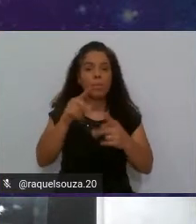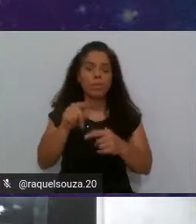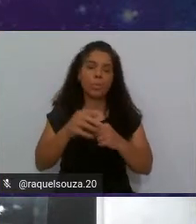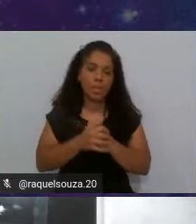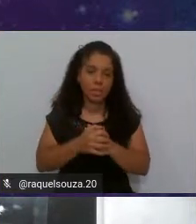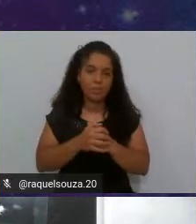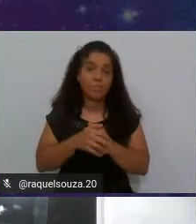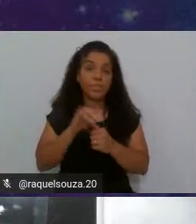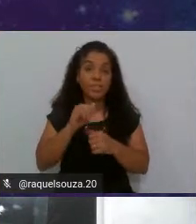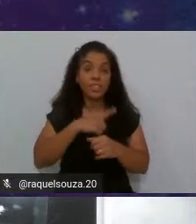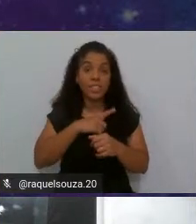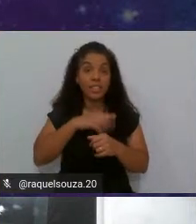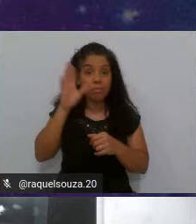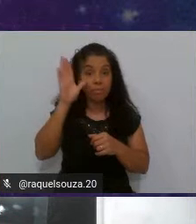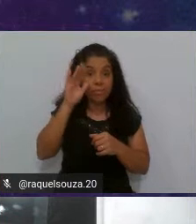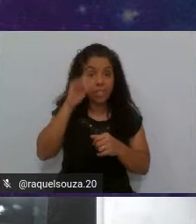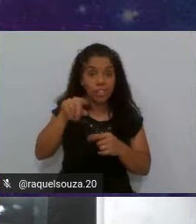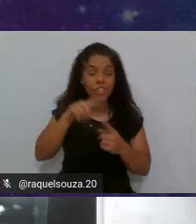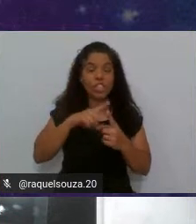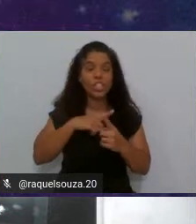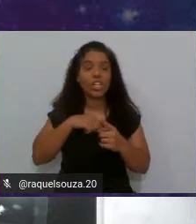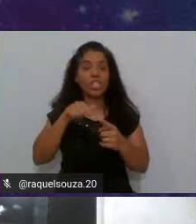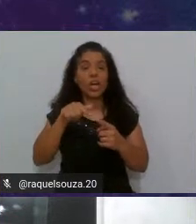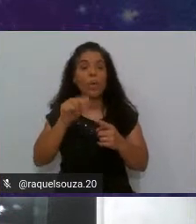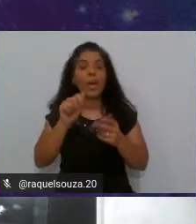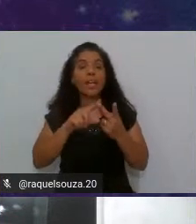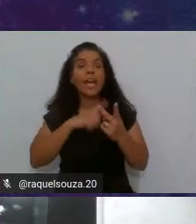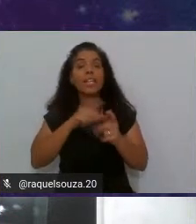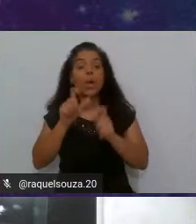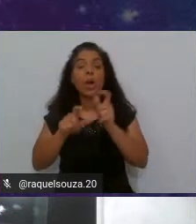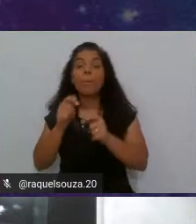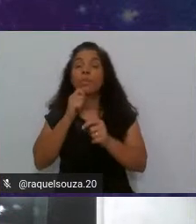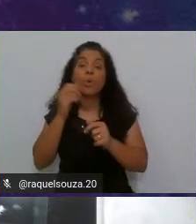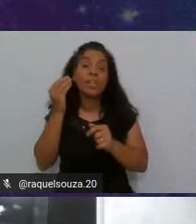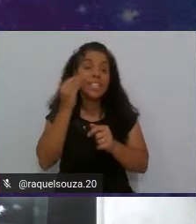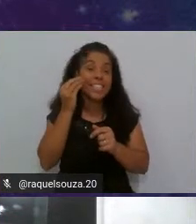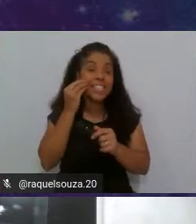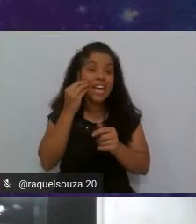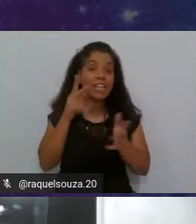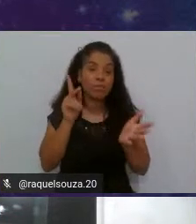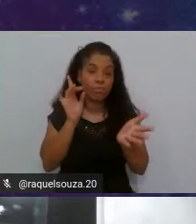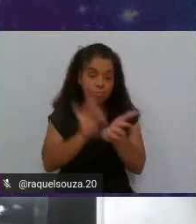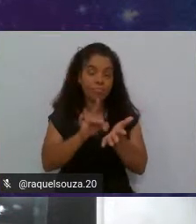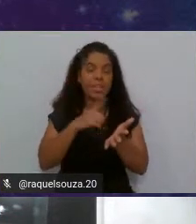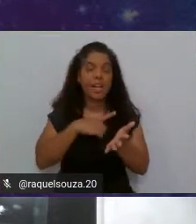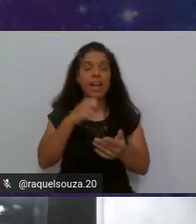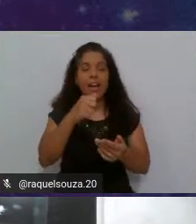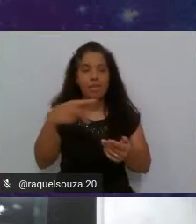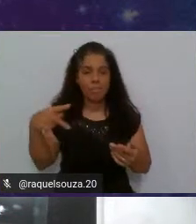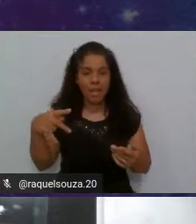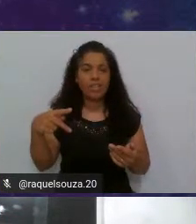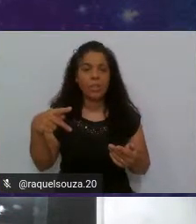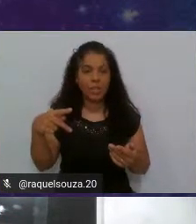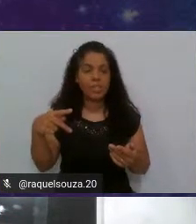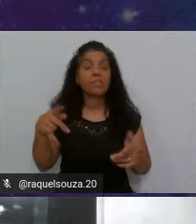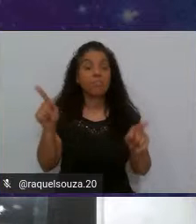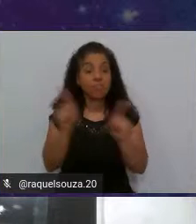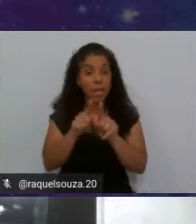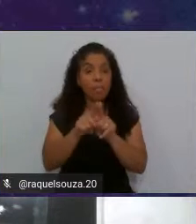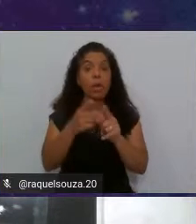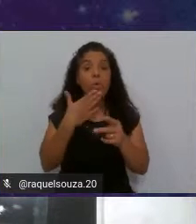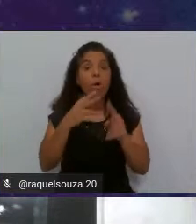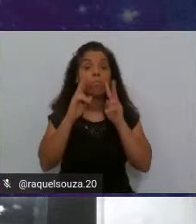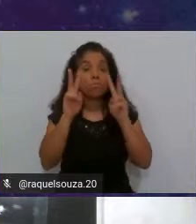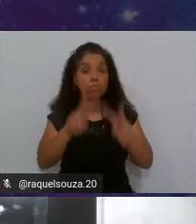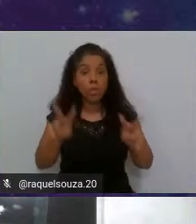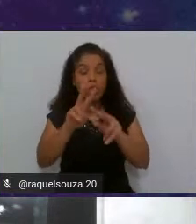E se você está assistindo, não é um QA, não é uma pessoa que testa de fato as aplicações, também qual a sua visão?